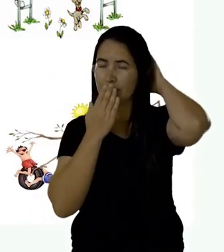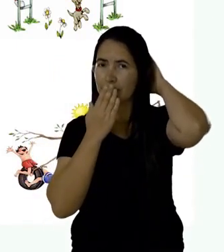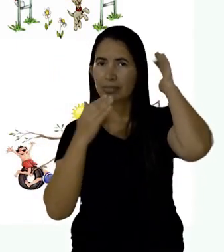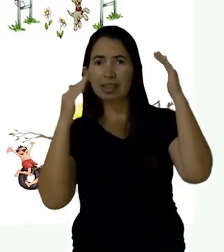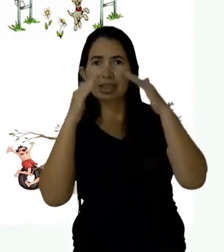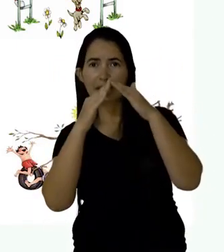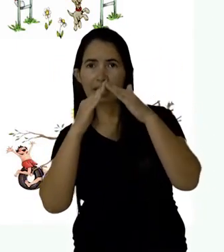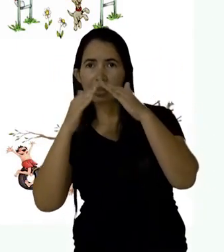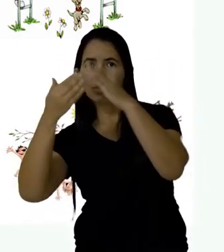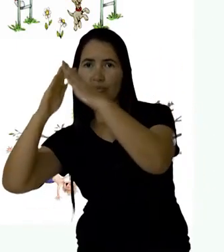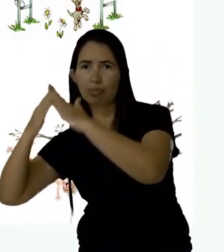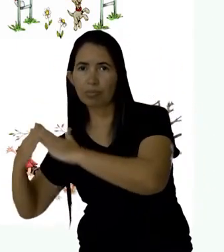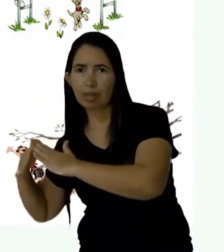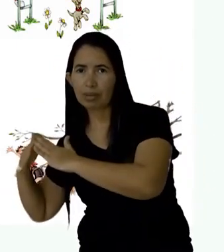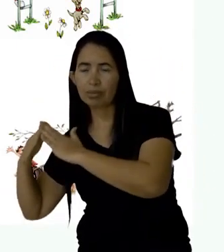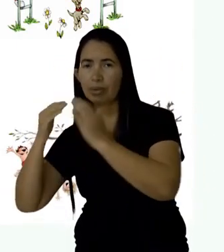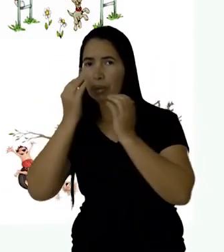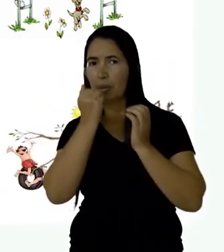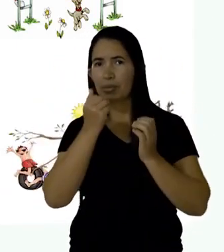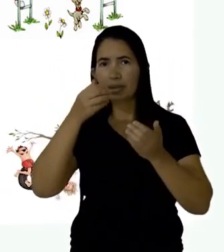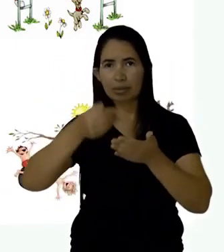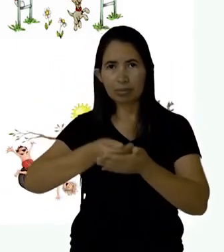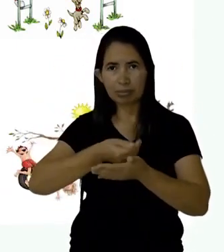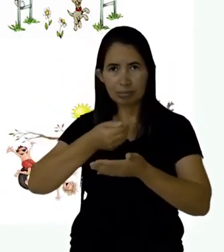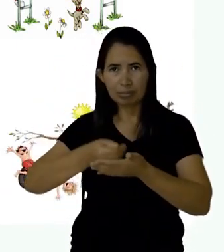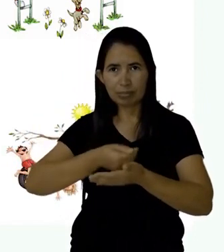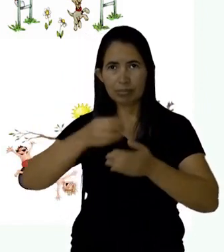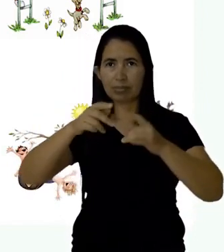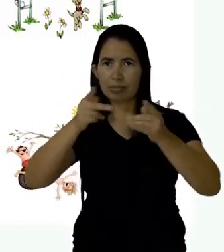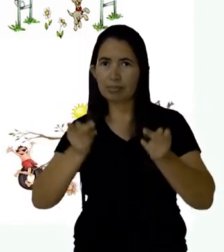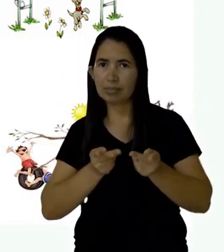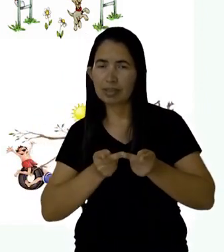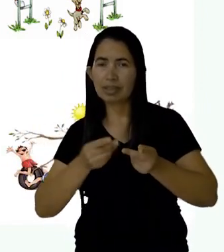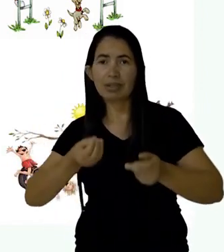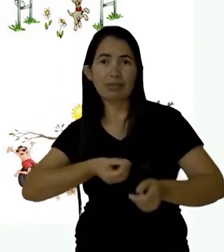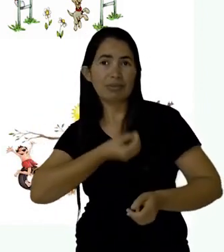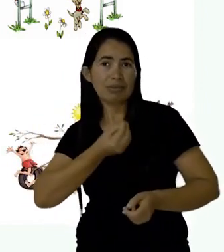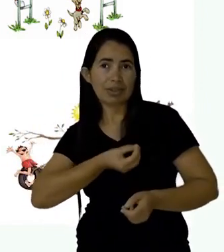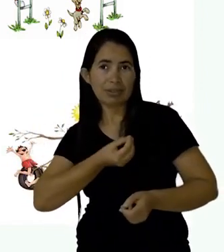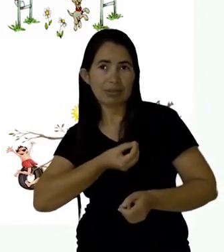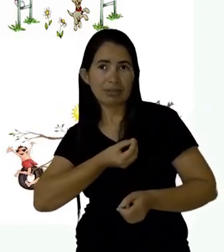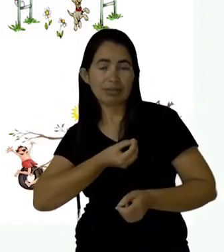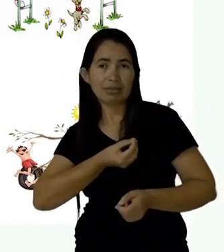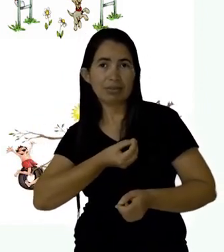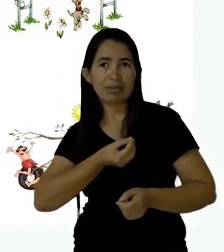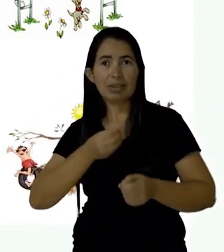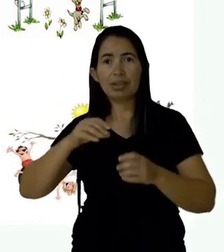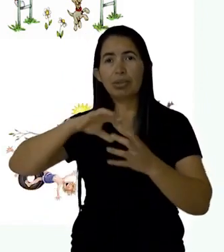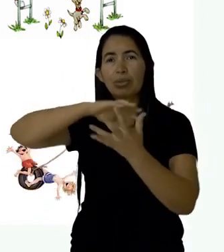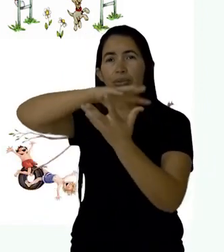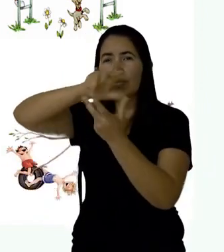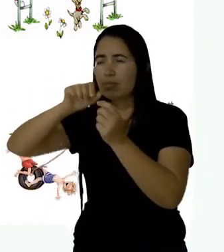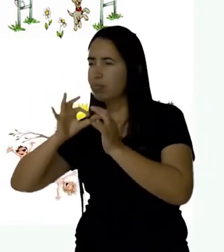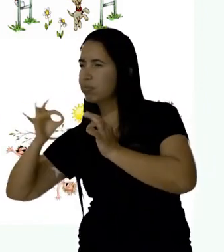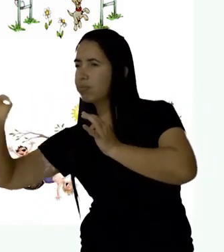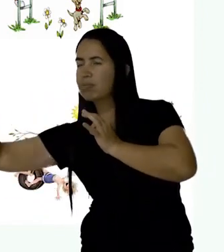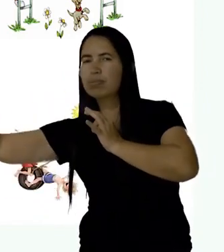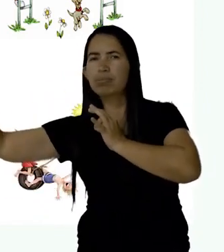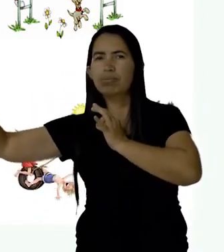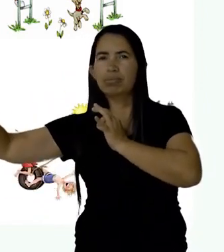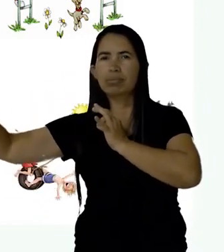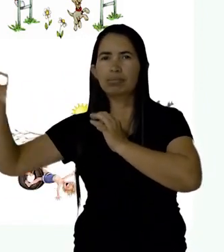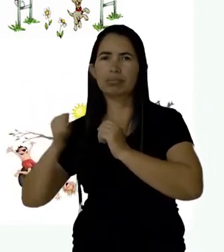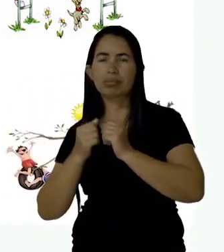Mora em casa ou num barraco. Coma na mão ou num prato. Viva lá no fim do mundo.